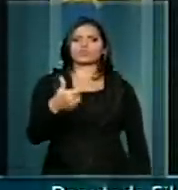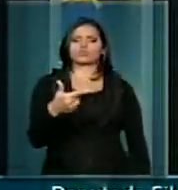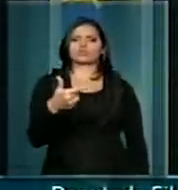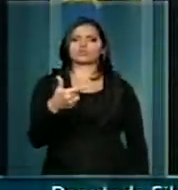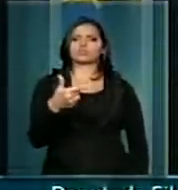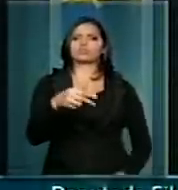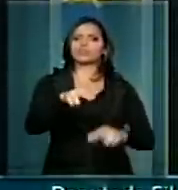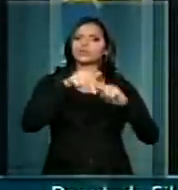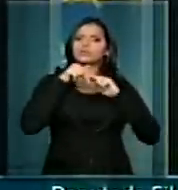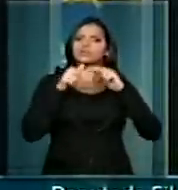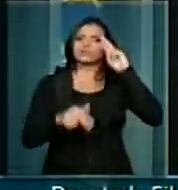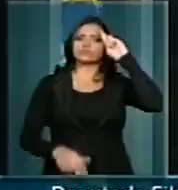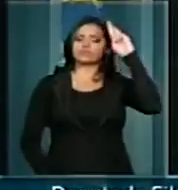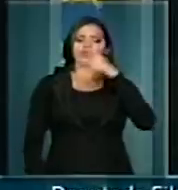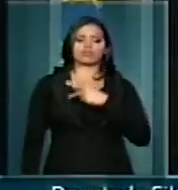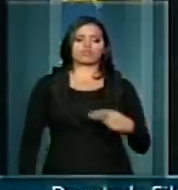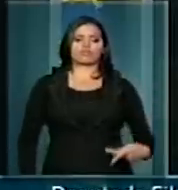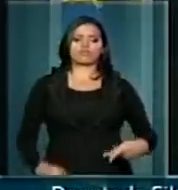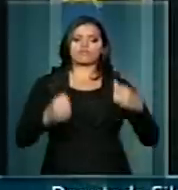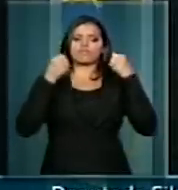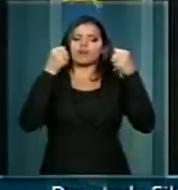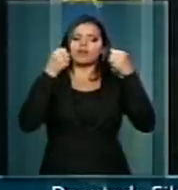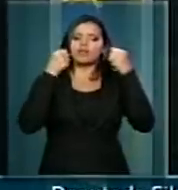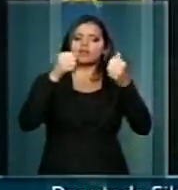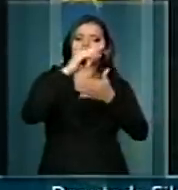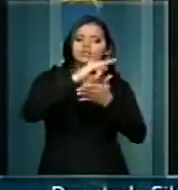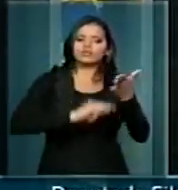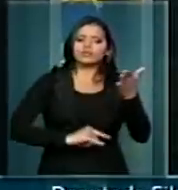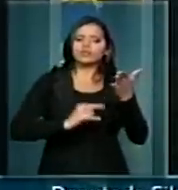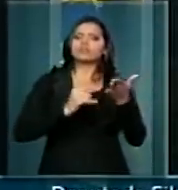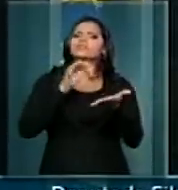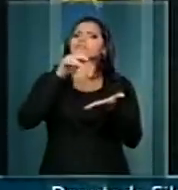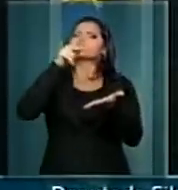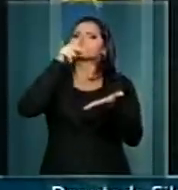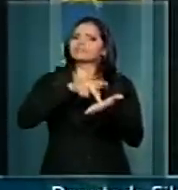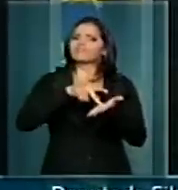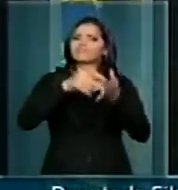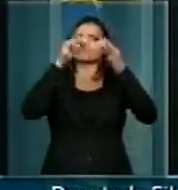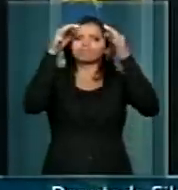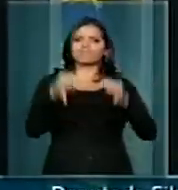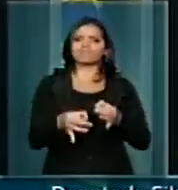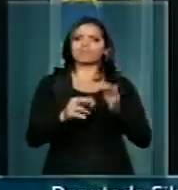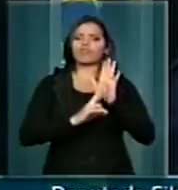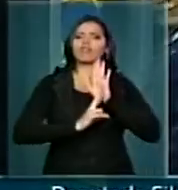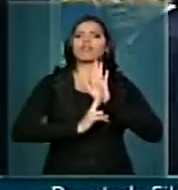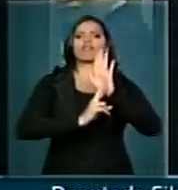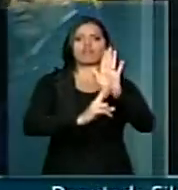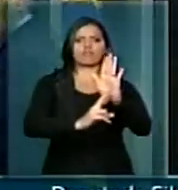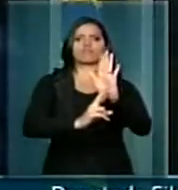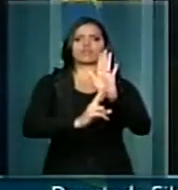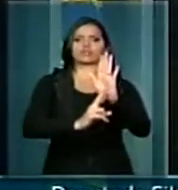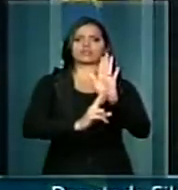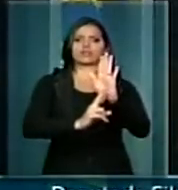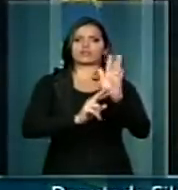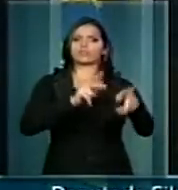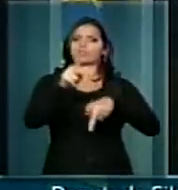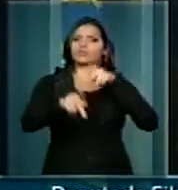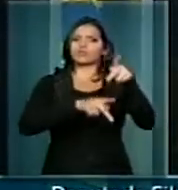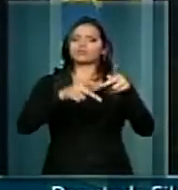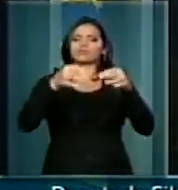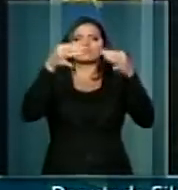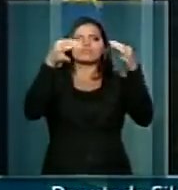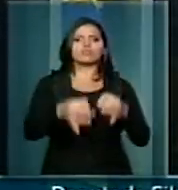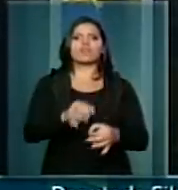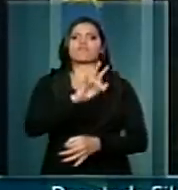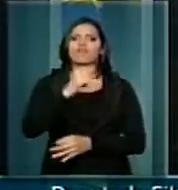Portanto, Sr. Presidente, é um manifesto consistente, representativo e que com certeza vai ter